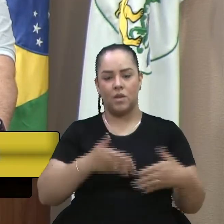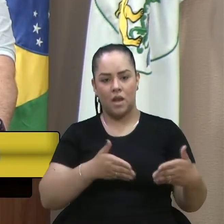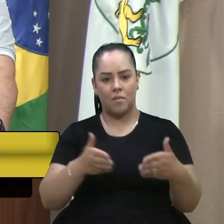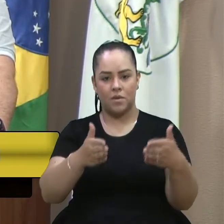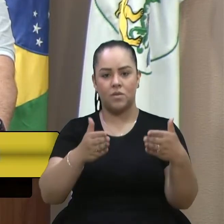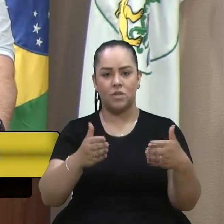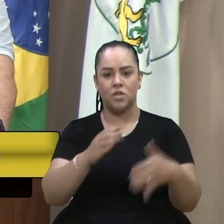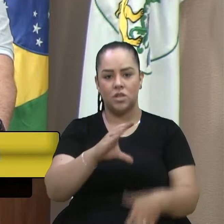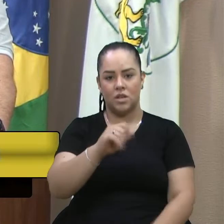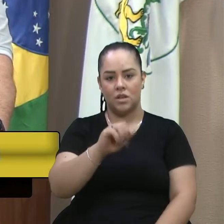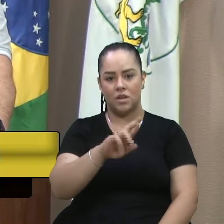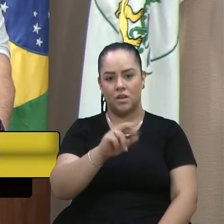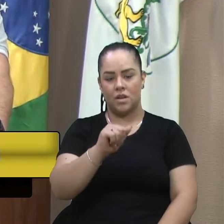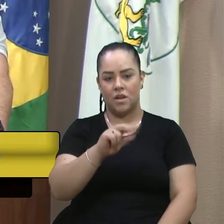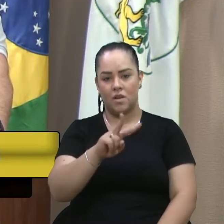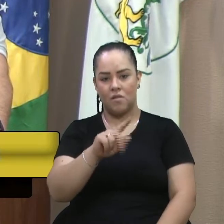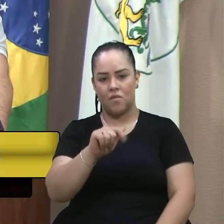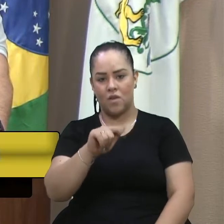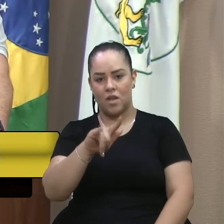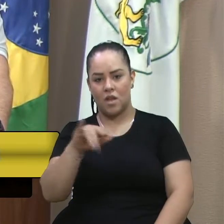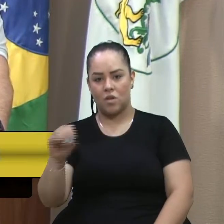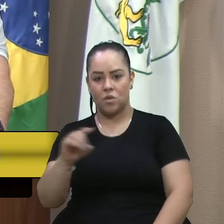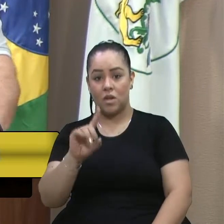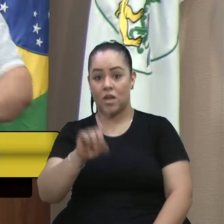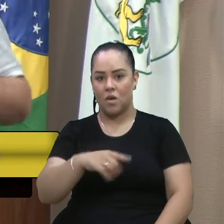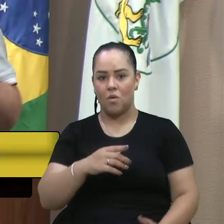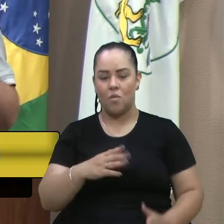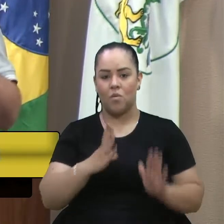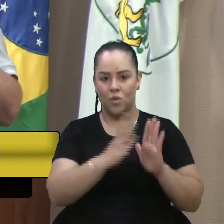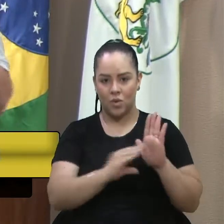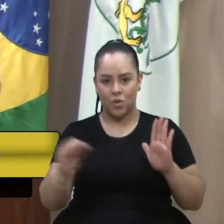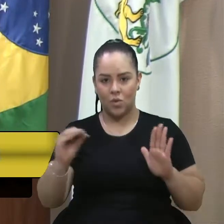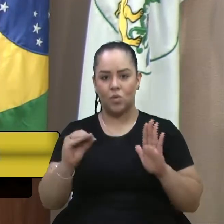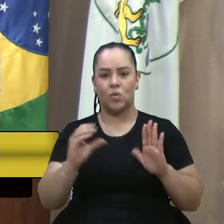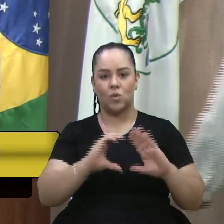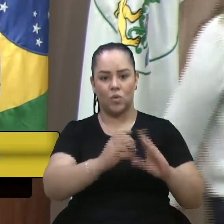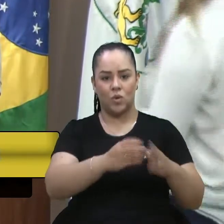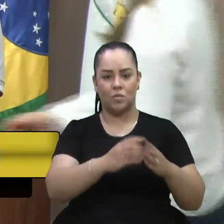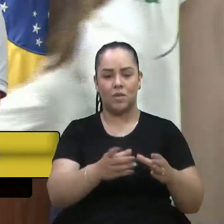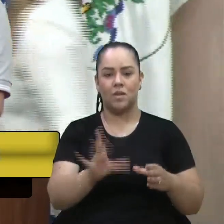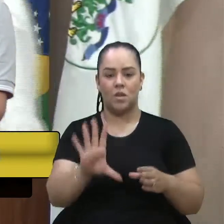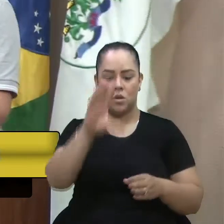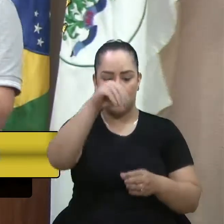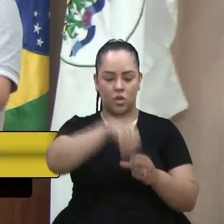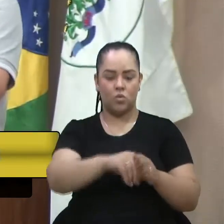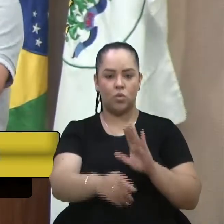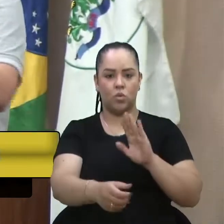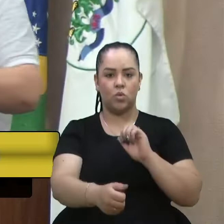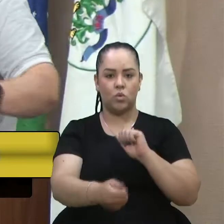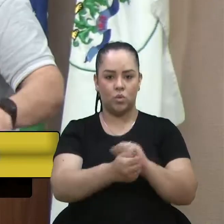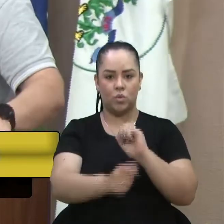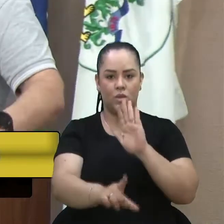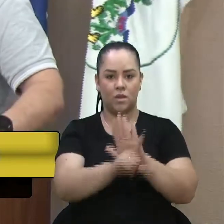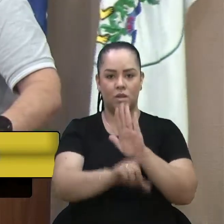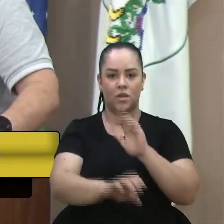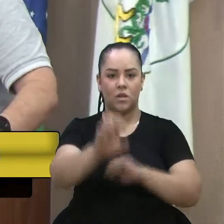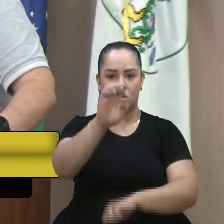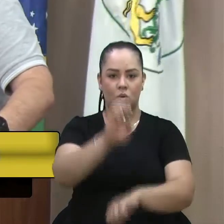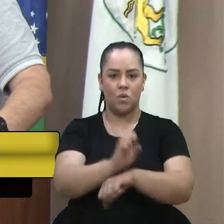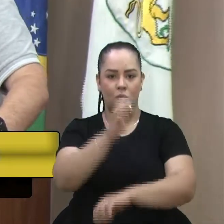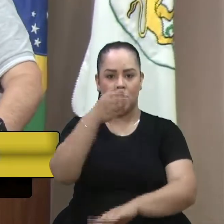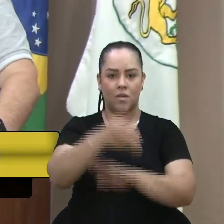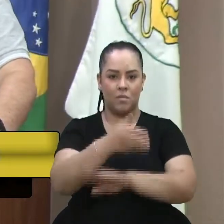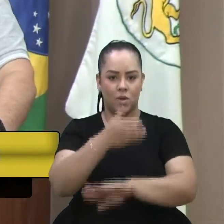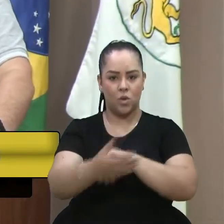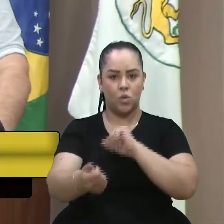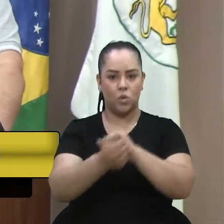um roteiro turístico e está solicitando a sua inclusão na lei estadual para poder fazer parte do